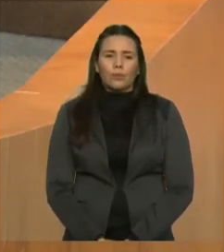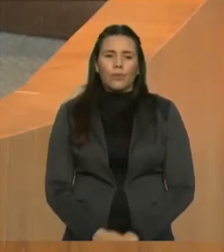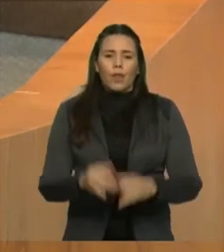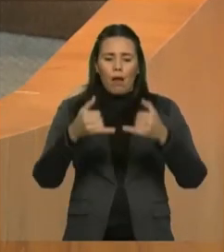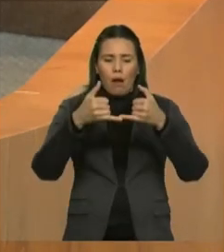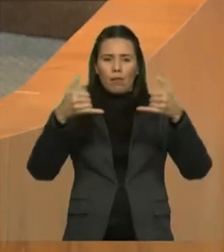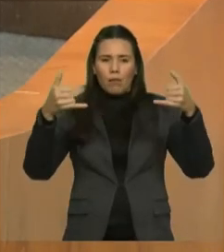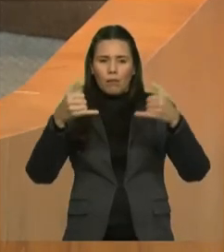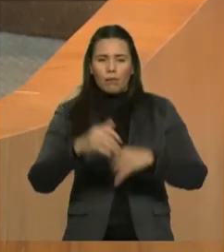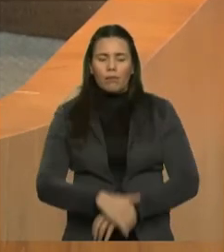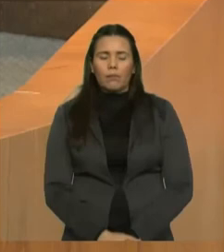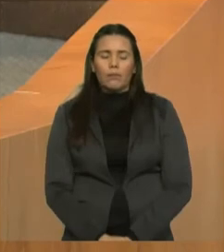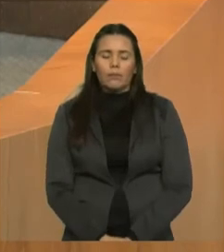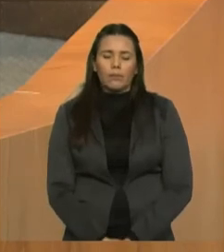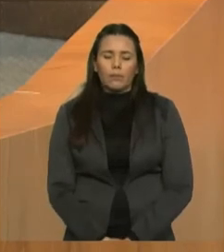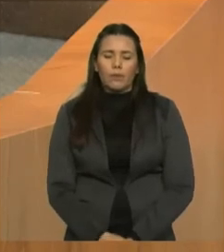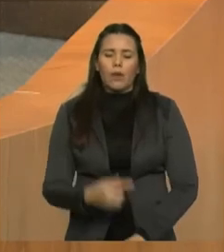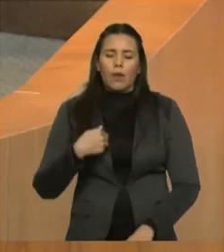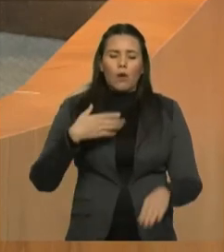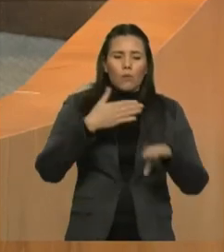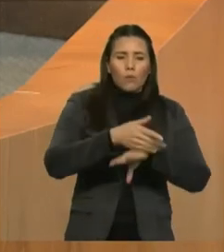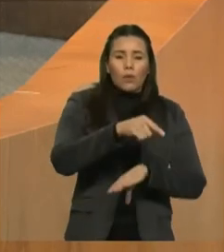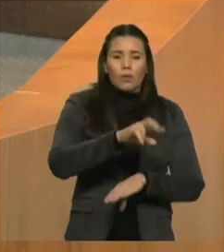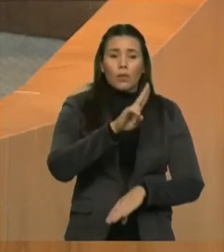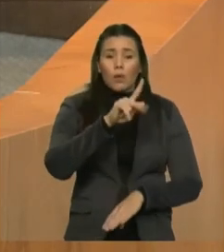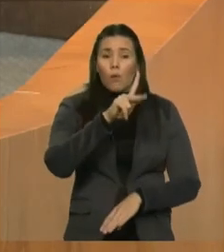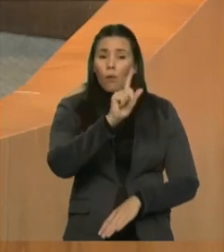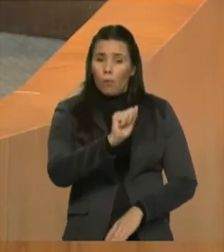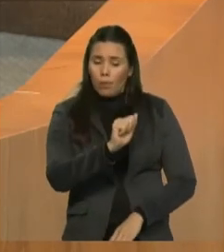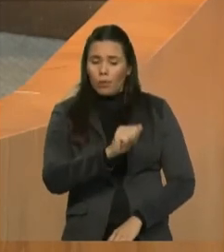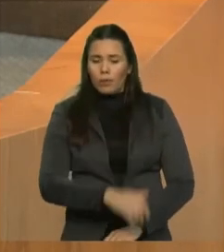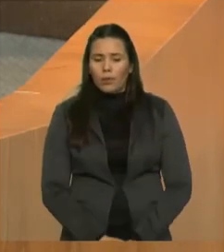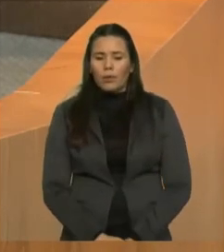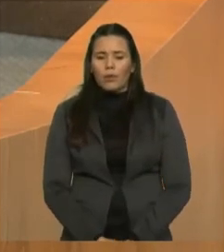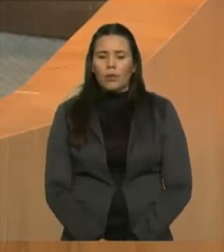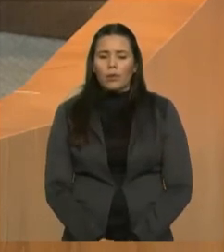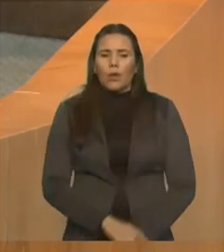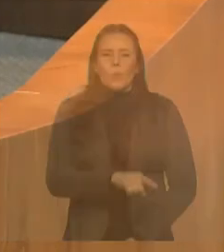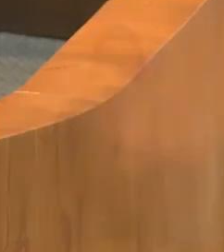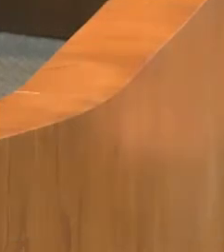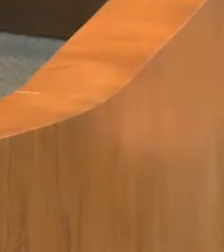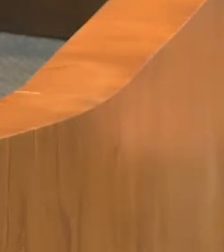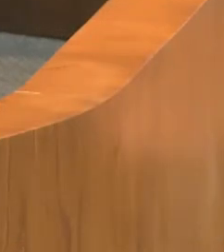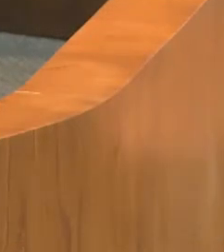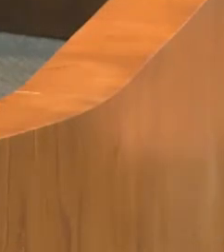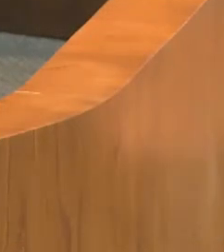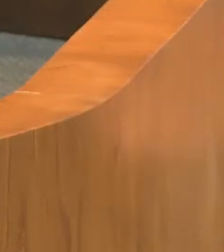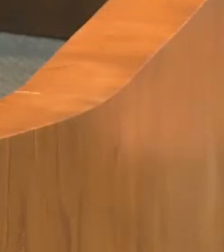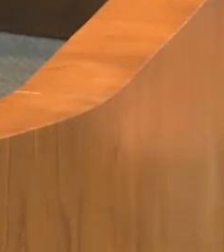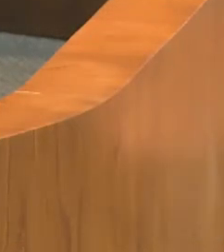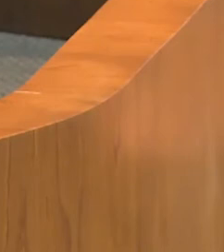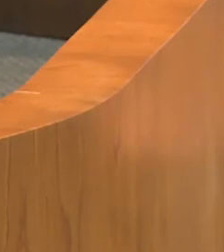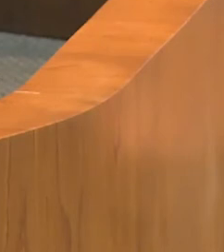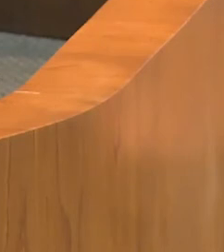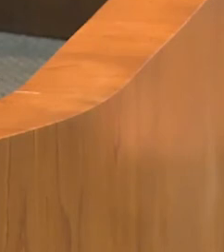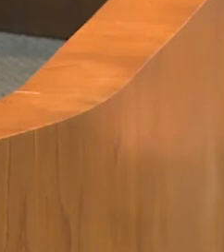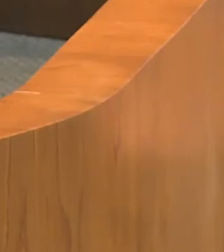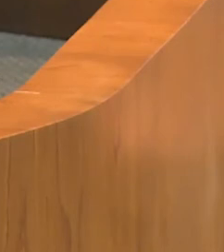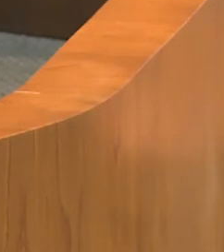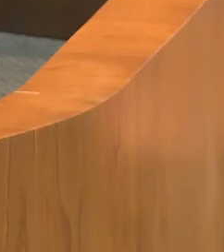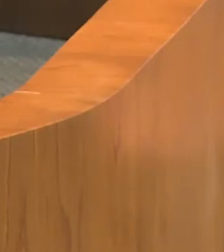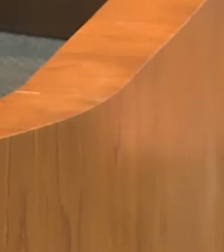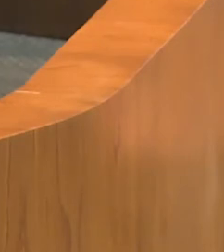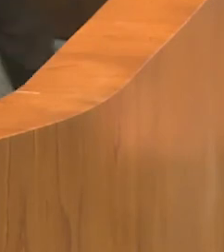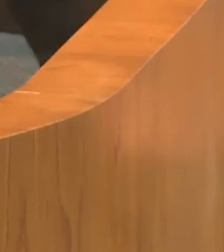visitar a UPA por duas vezes, nós constatamos naquele momento de pânico, no olhar das pessoas o medo, o